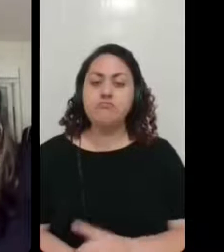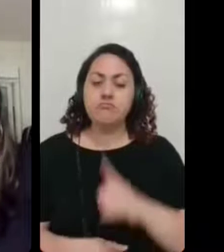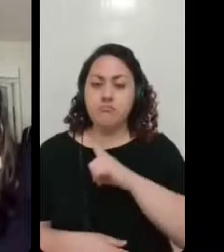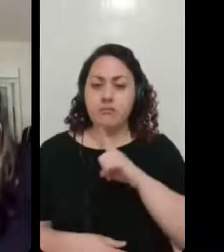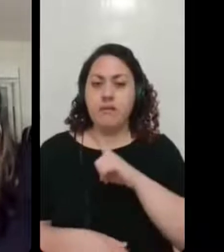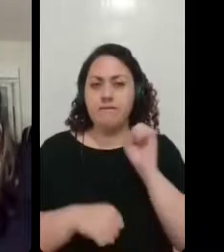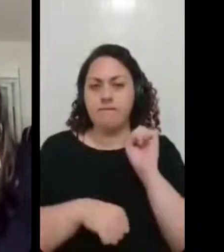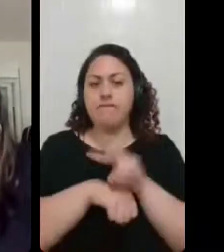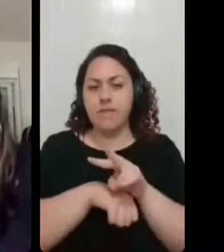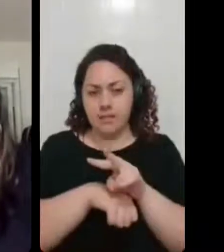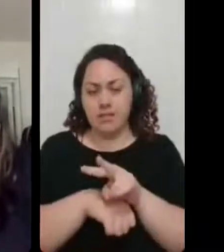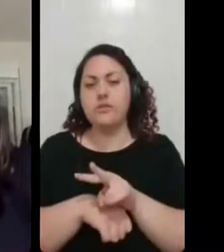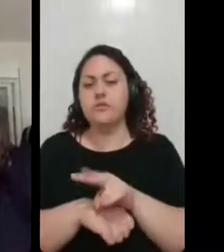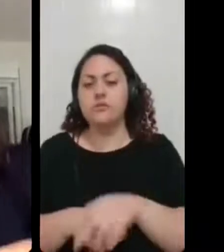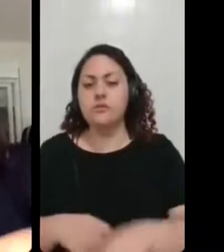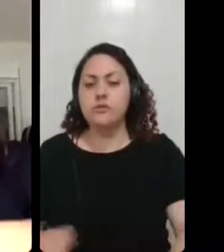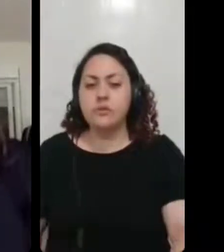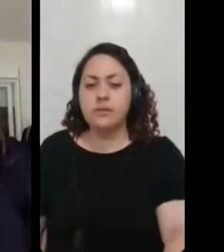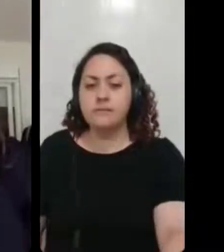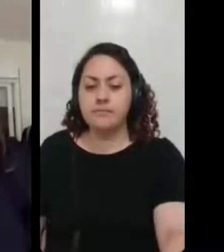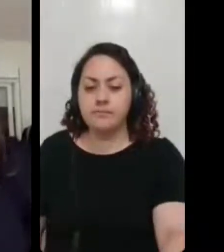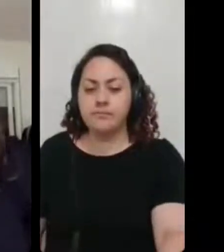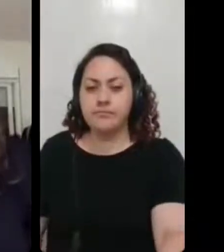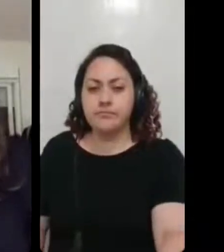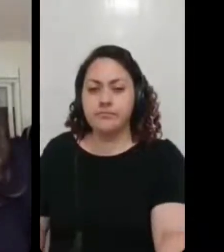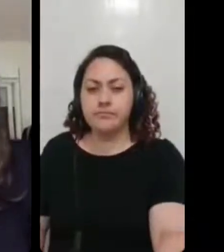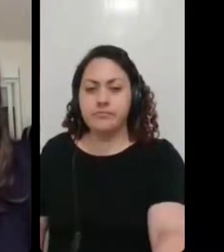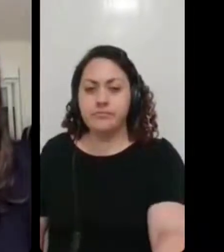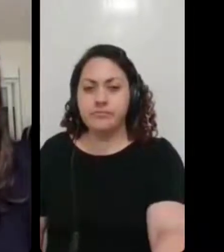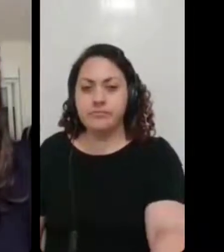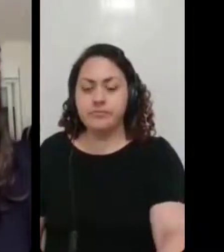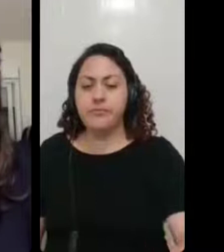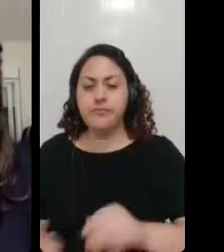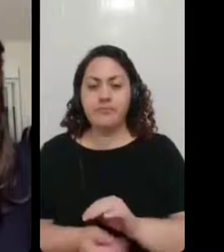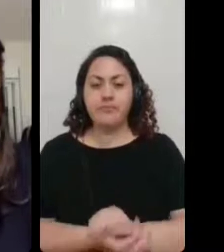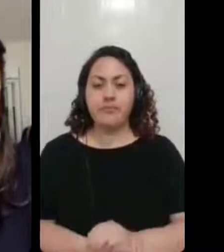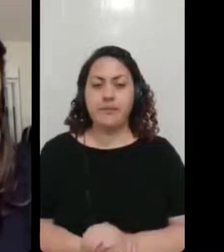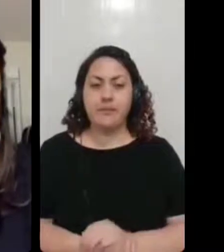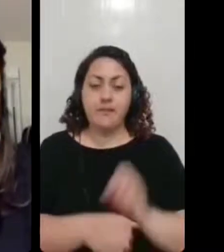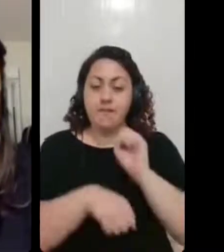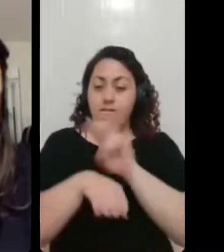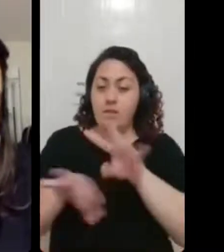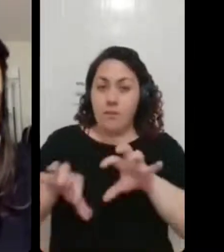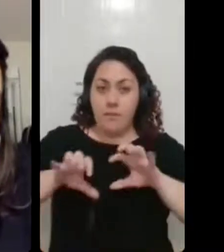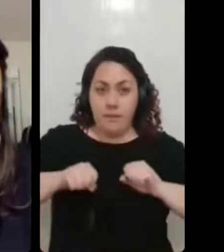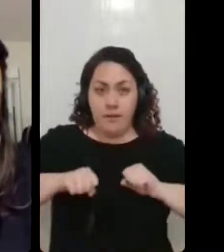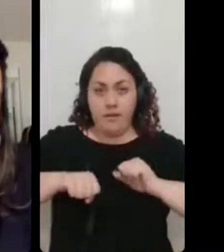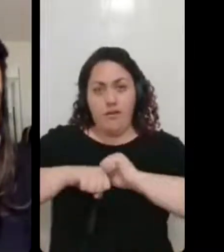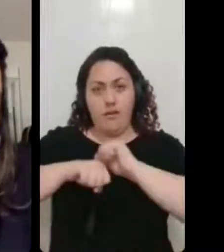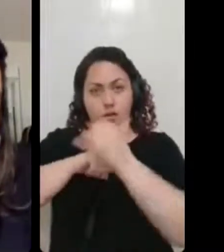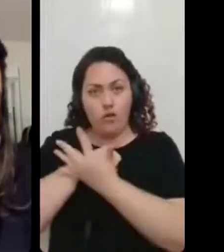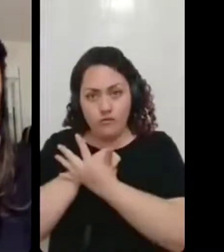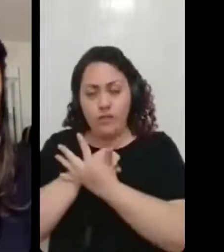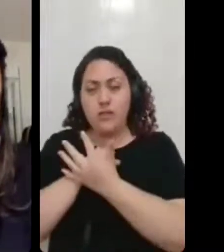vem se mostrando no pós, né, no pós-doença, assim, também, e isso é um pouco